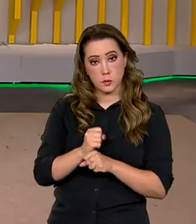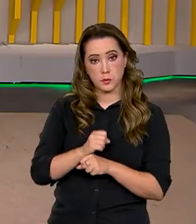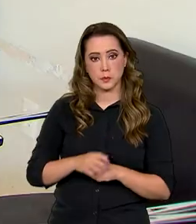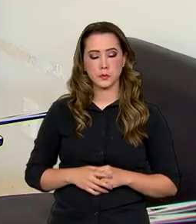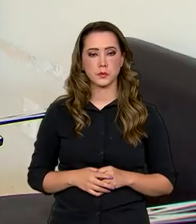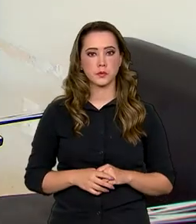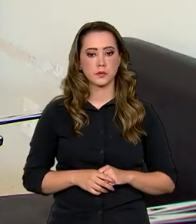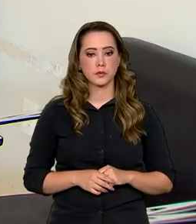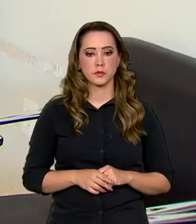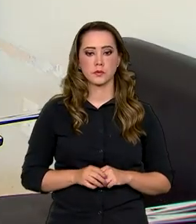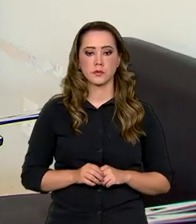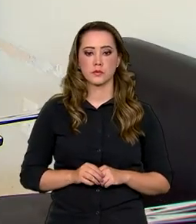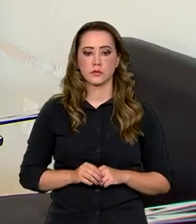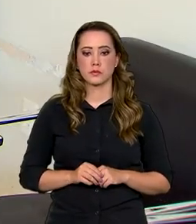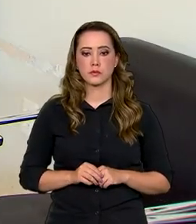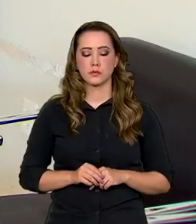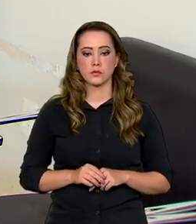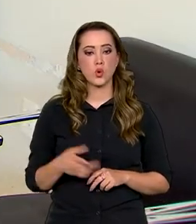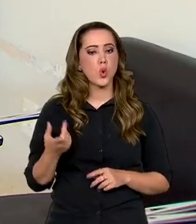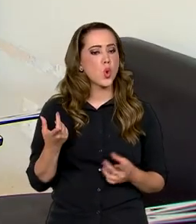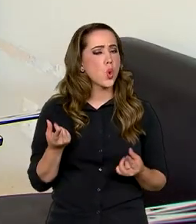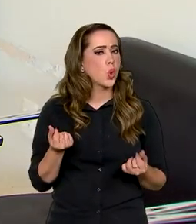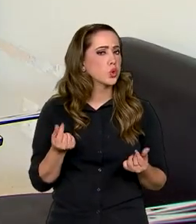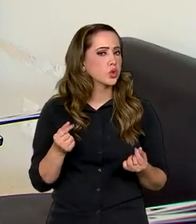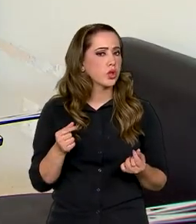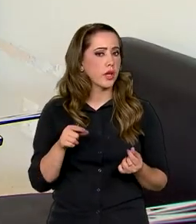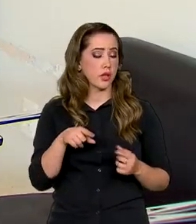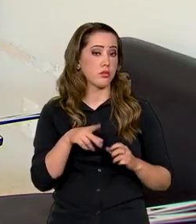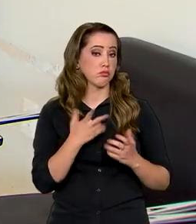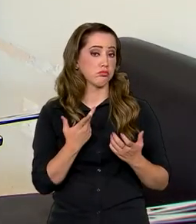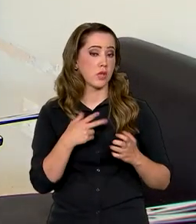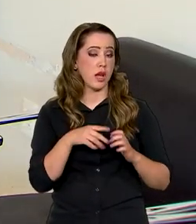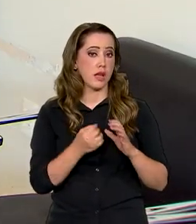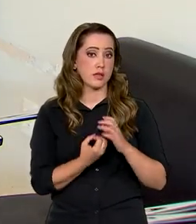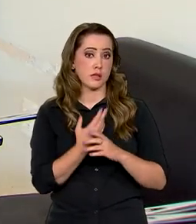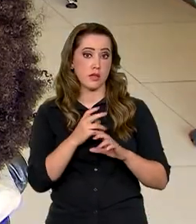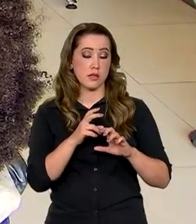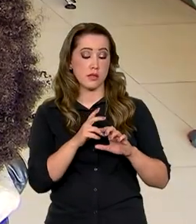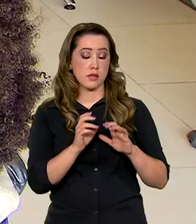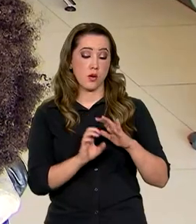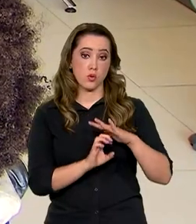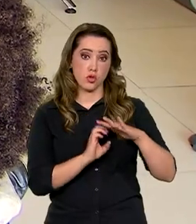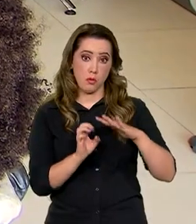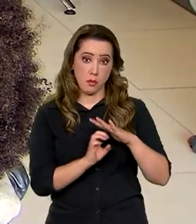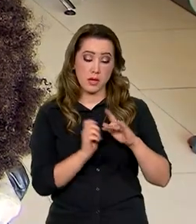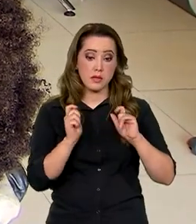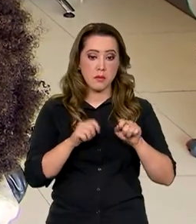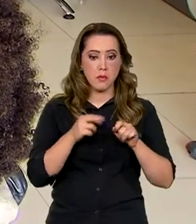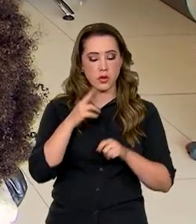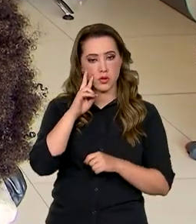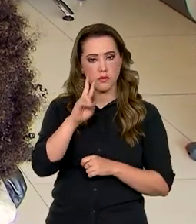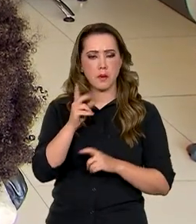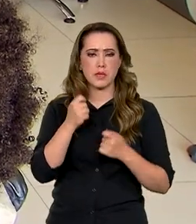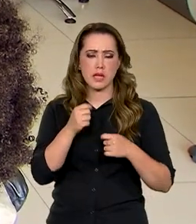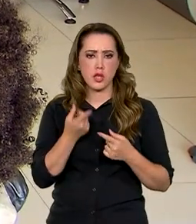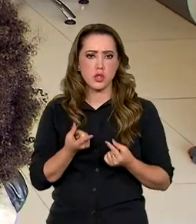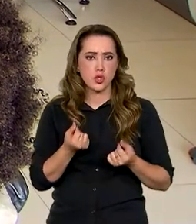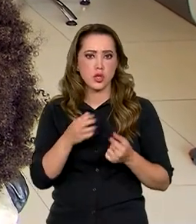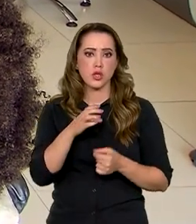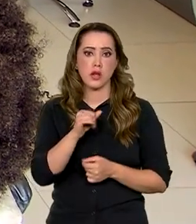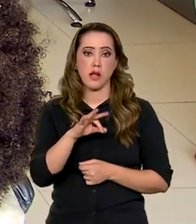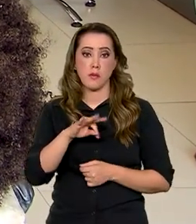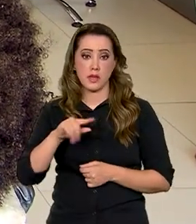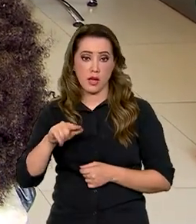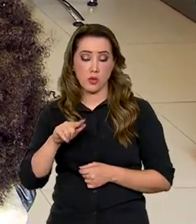ano. Com o dinheiro, os empreendedores vão poder atender as necessidades de capital de giro e de